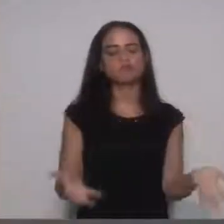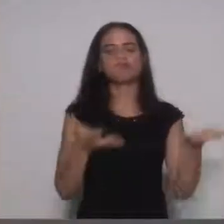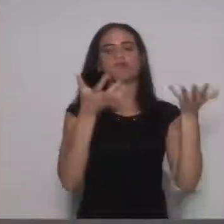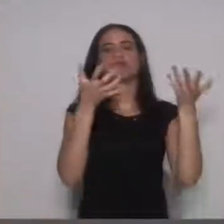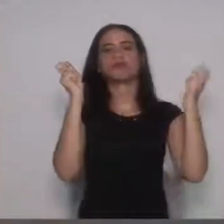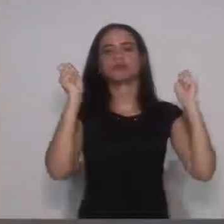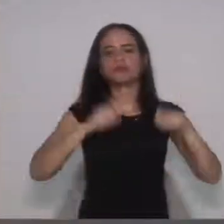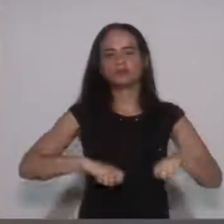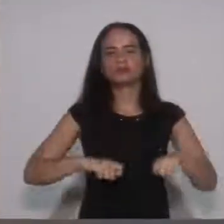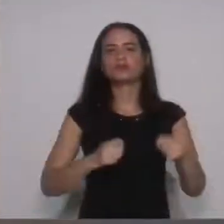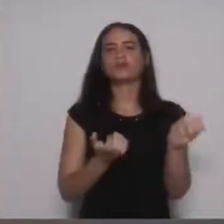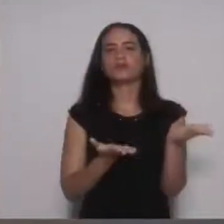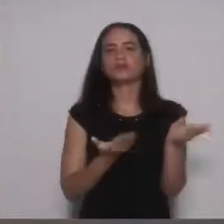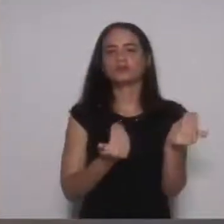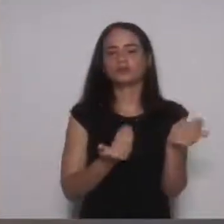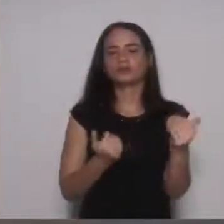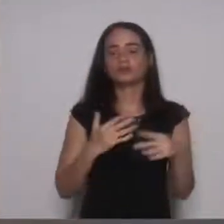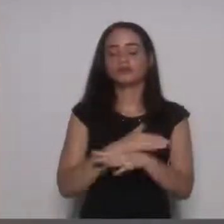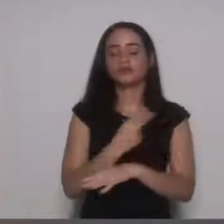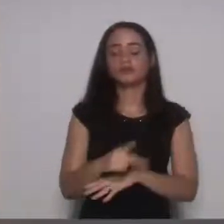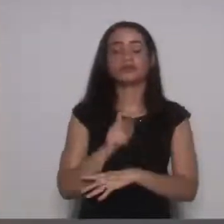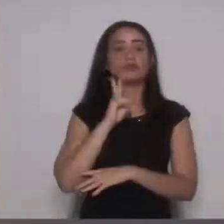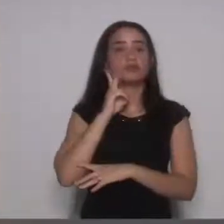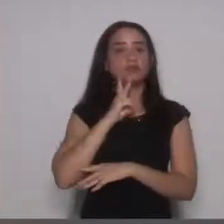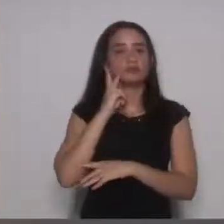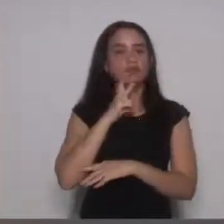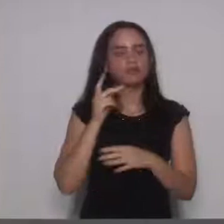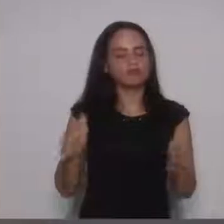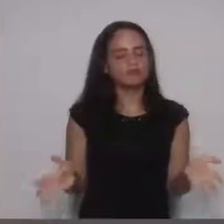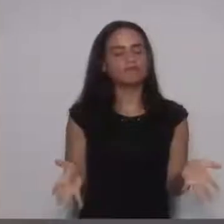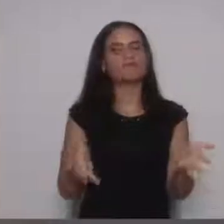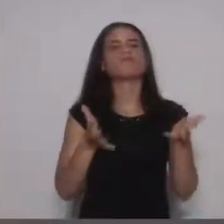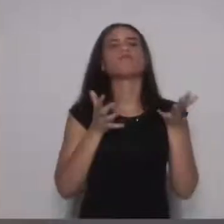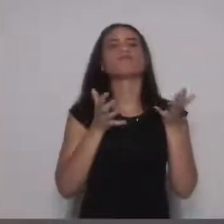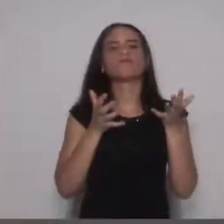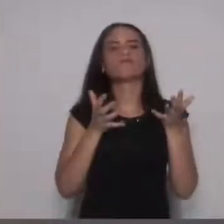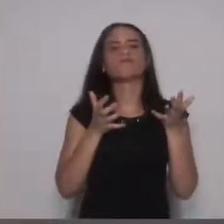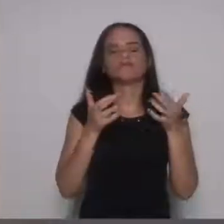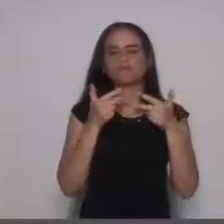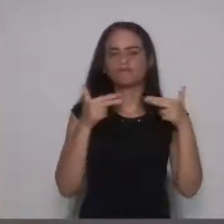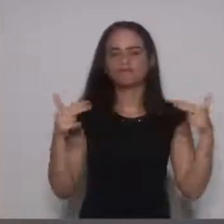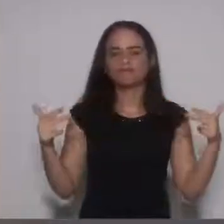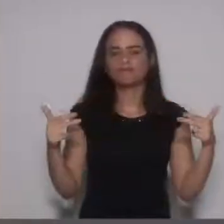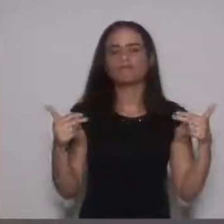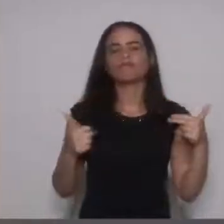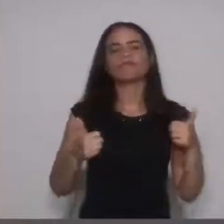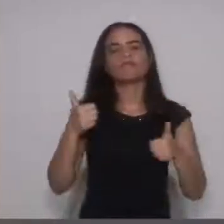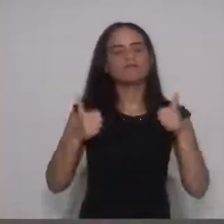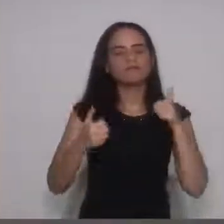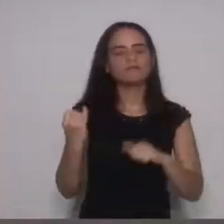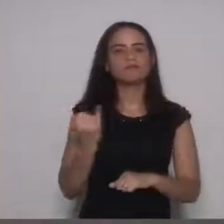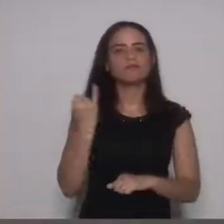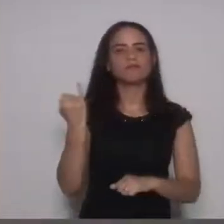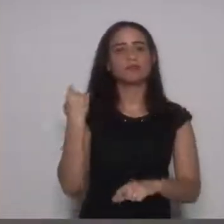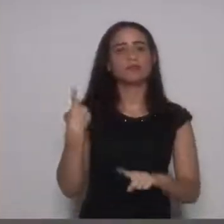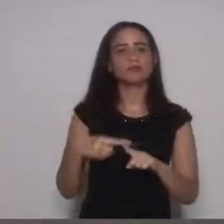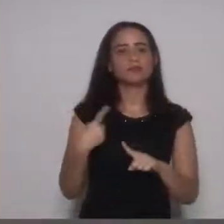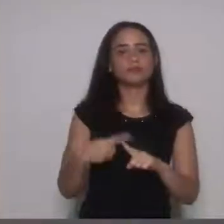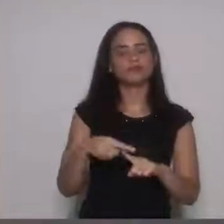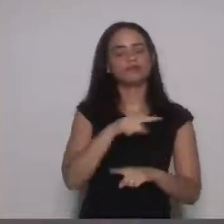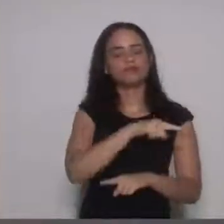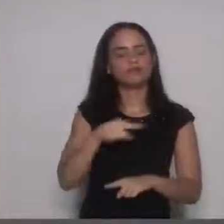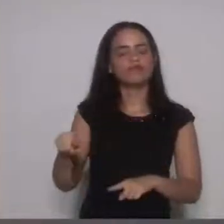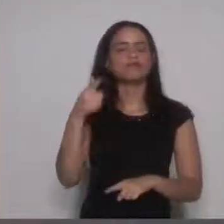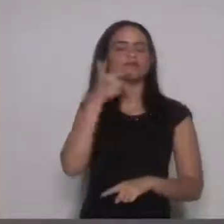especialmente para os jovens vinhedenses, visando dar entretenimento de boa qualidade àqueles que estão em uma fase em que mais podem aproveitá-lo,